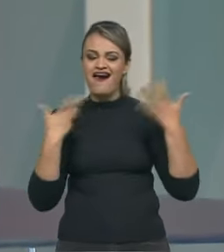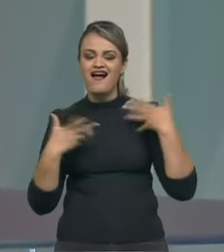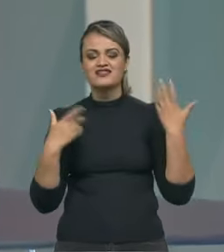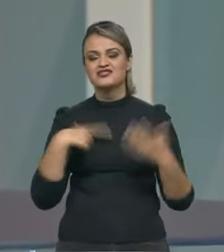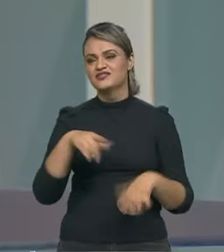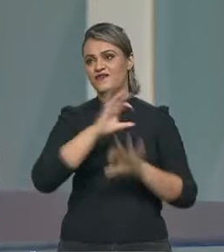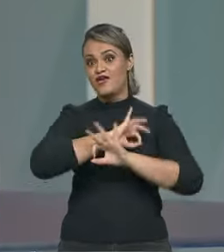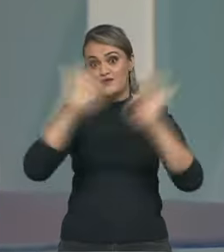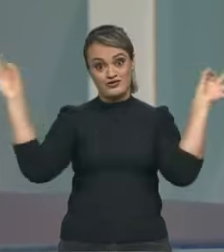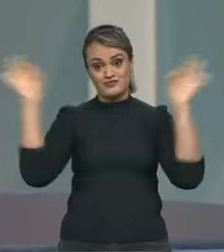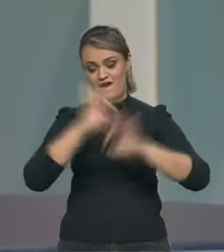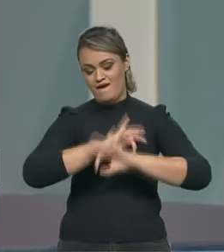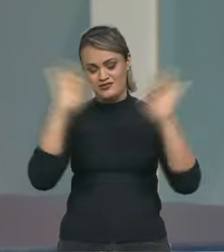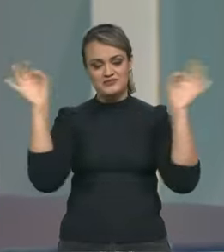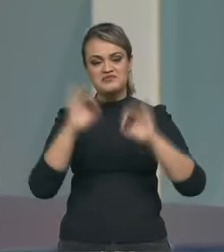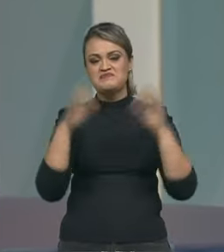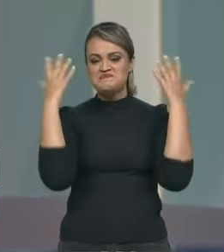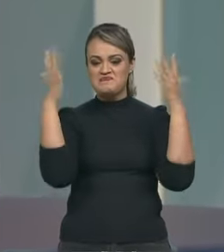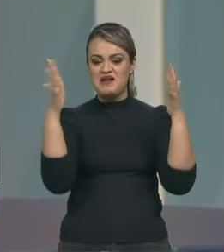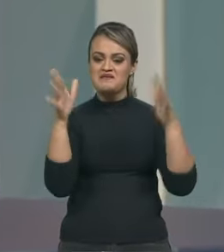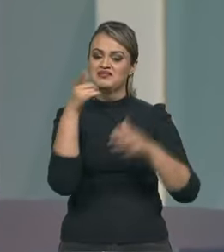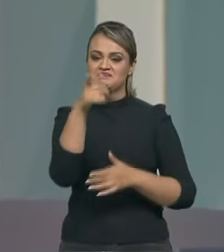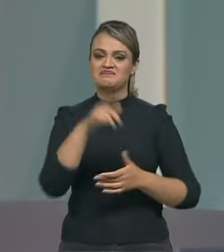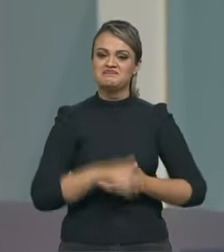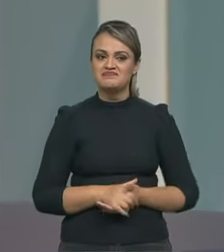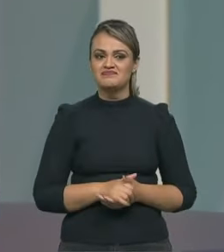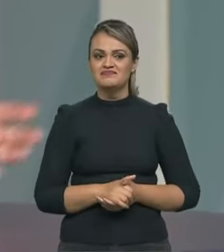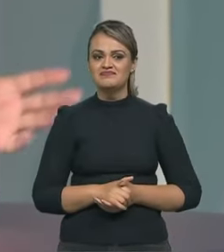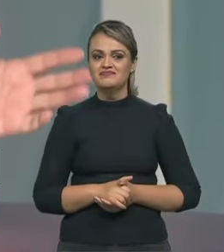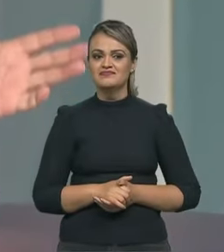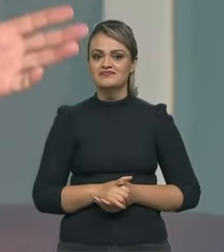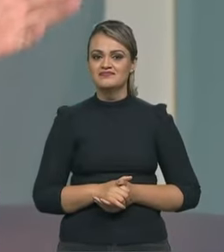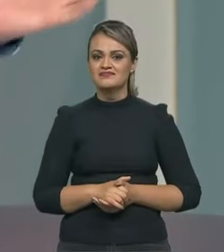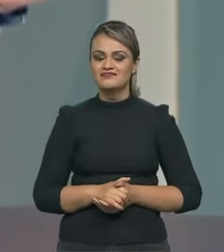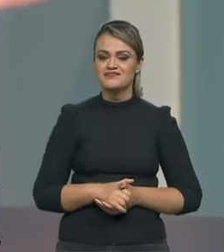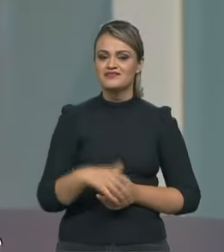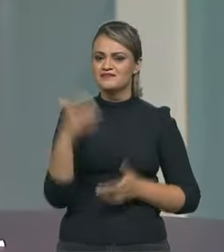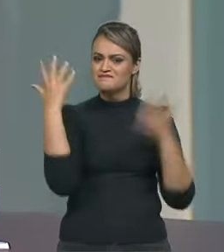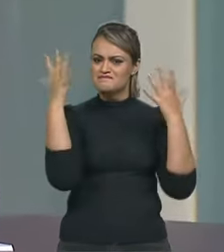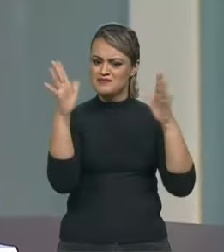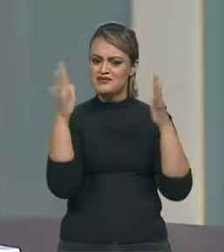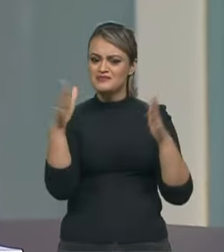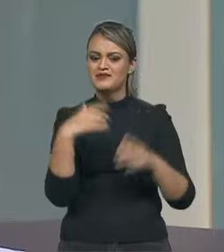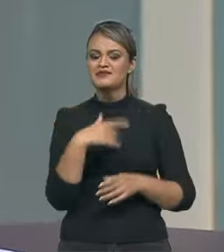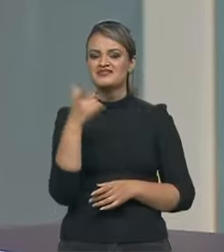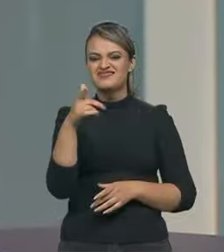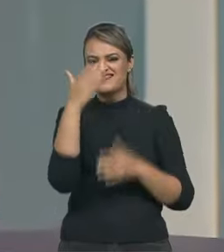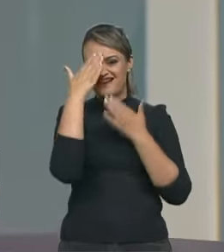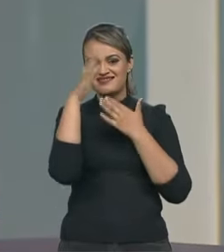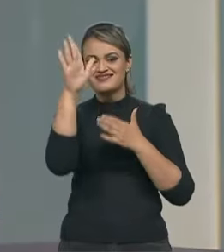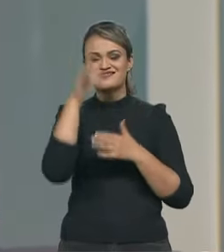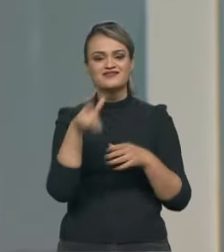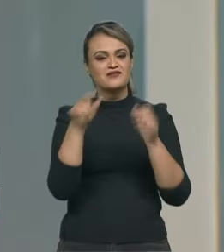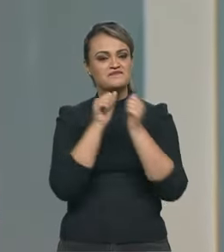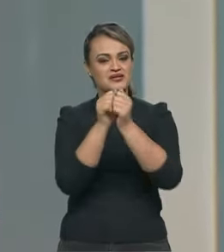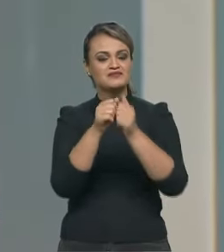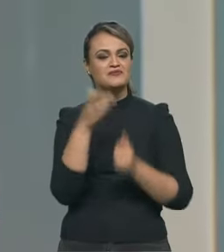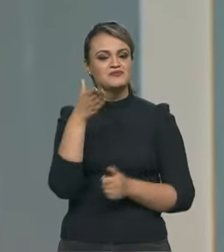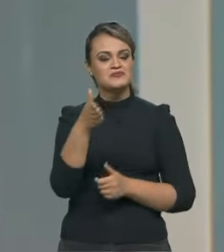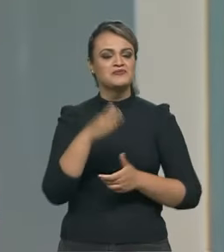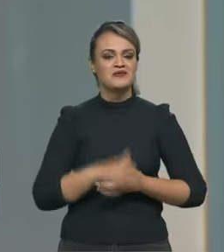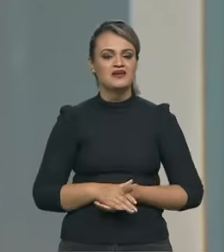demais foi demais meus parabéns eu foi meus parabéns e graças a Deus eu participei com você